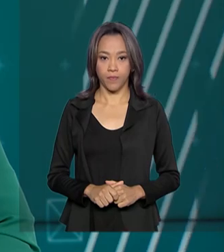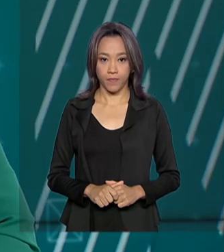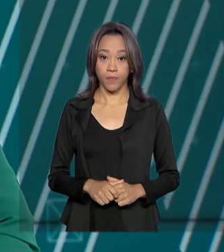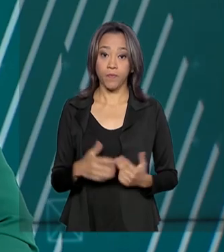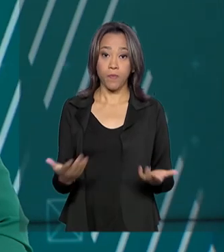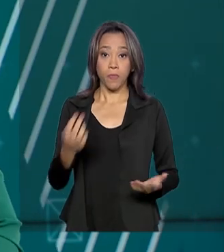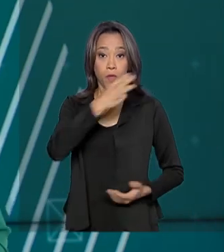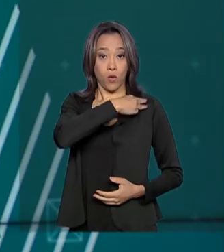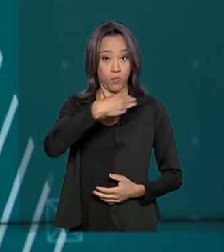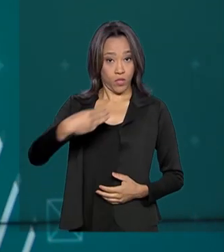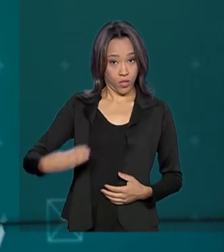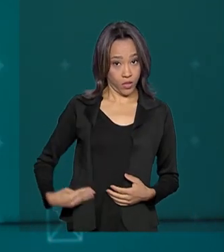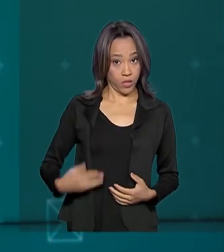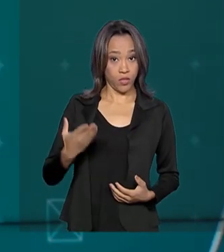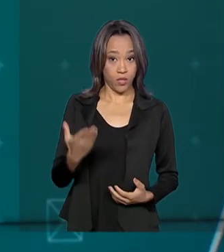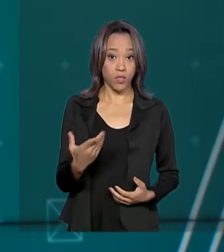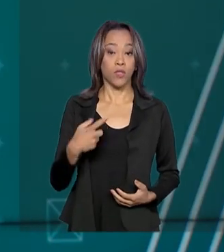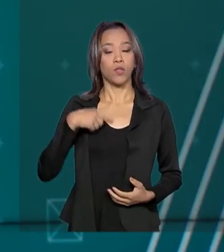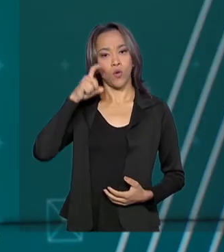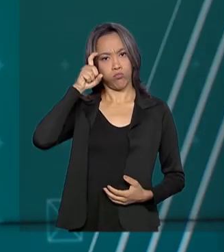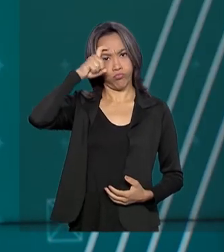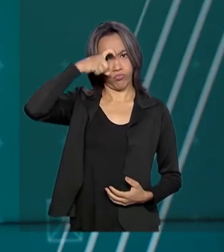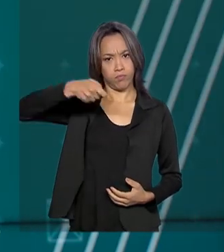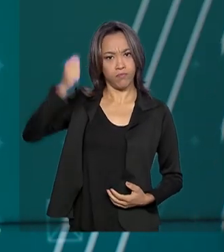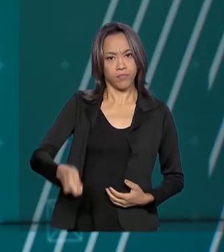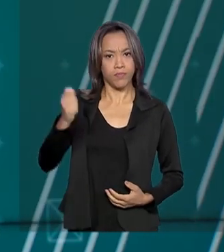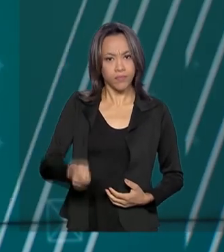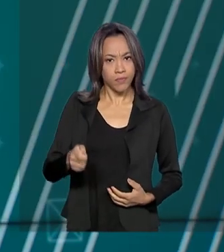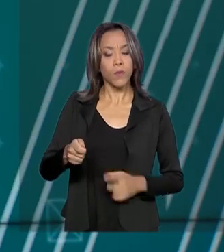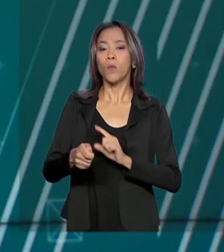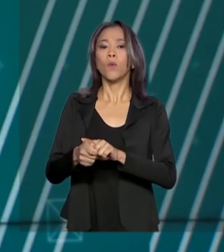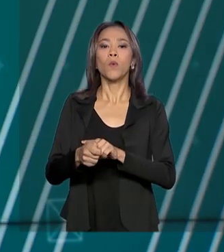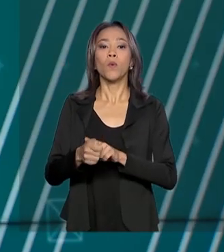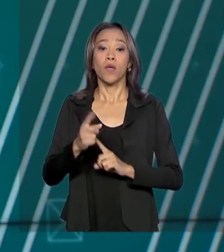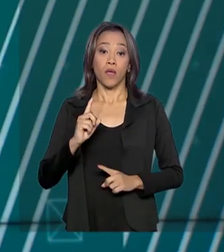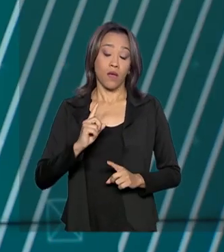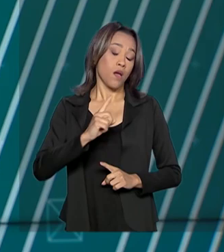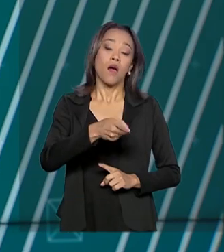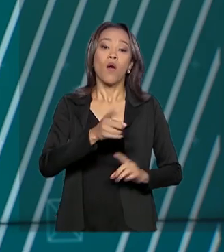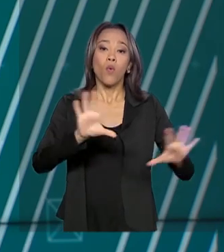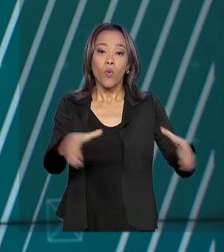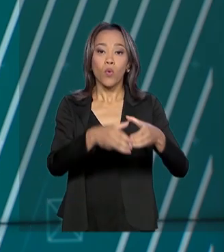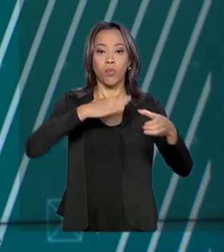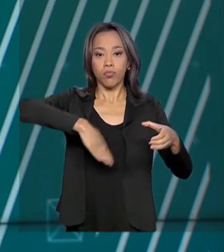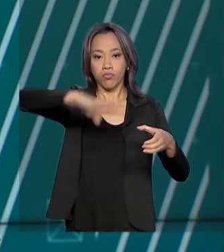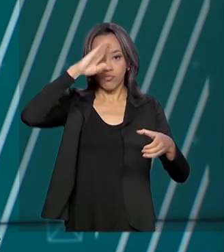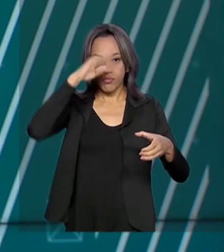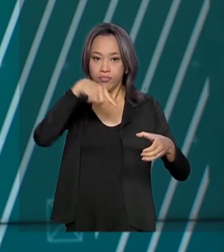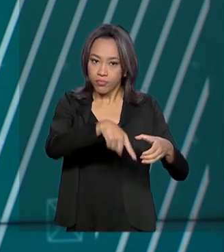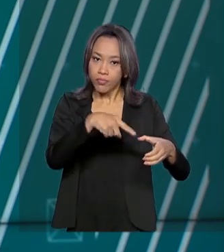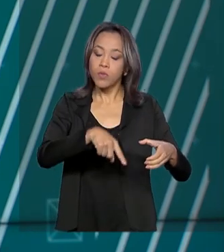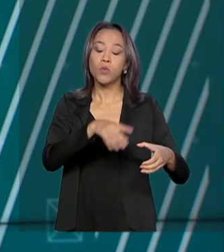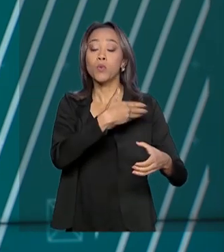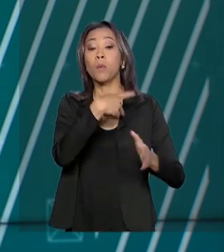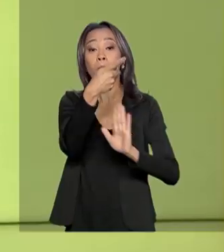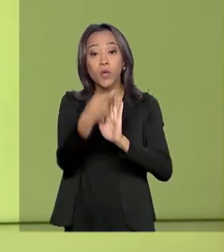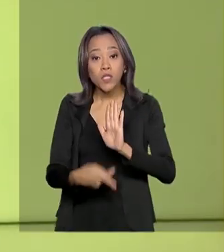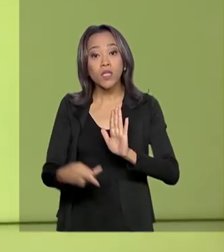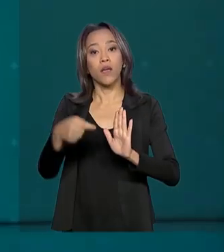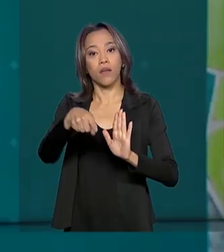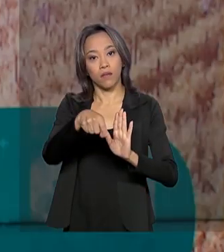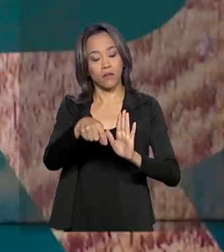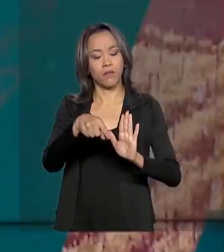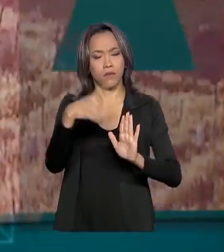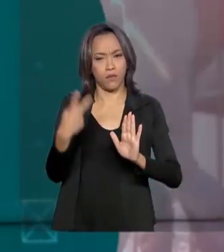O ministro Sérgio Moro autorizou a prorrogação da Força Nacional de Segurança Pública no projeto Em Frente Brasil de combate à